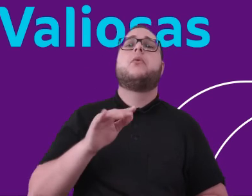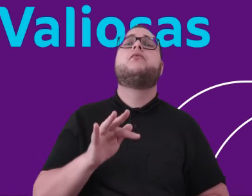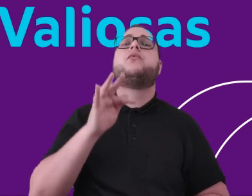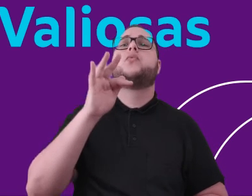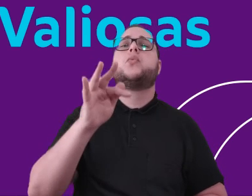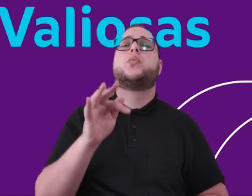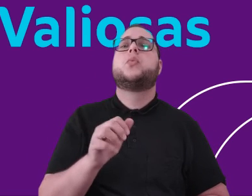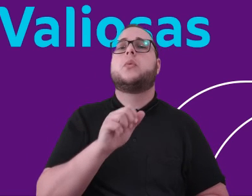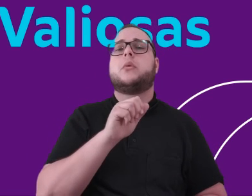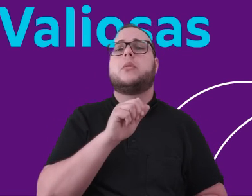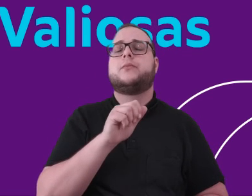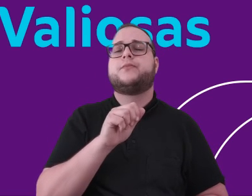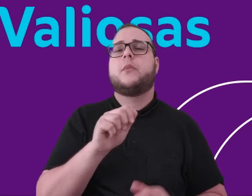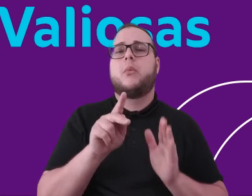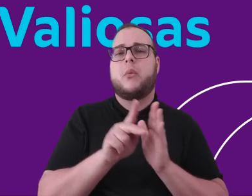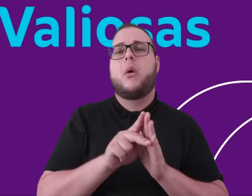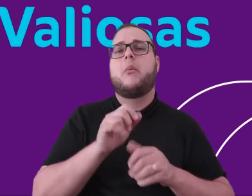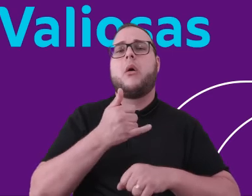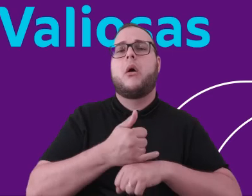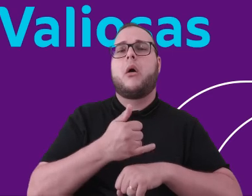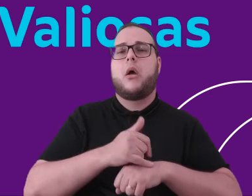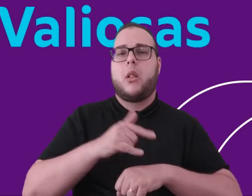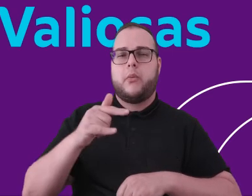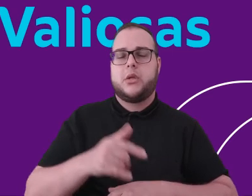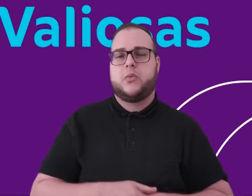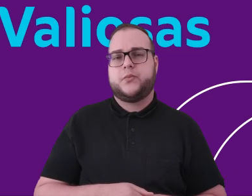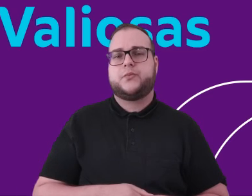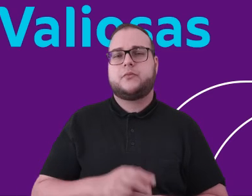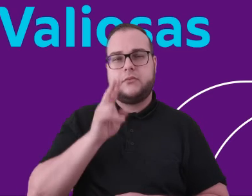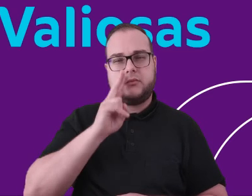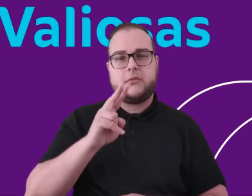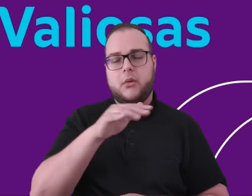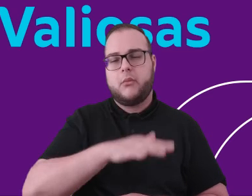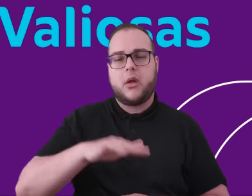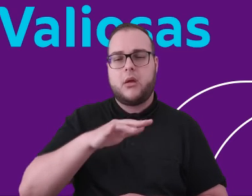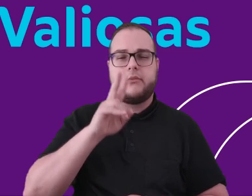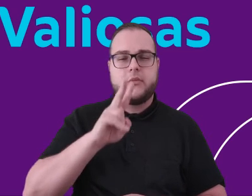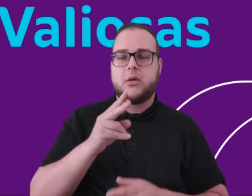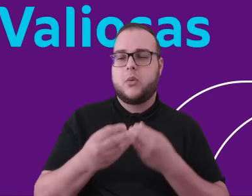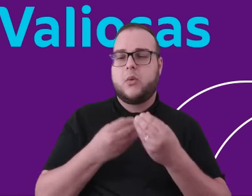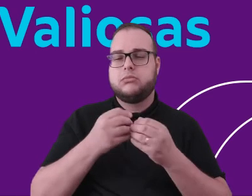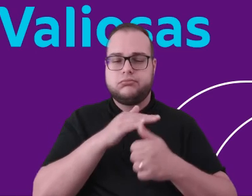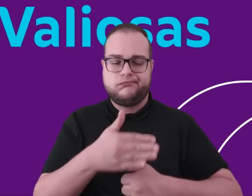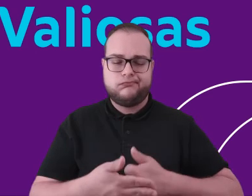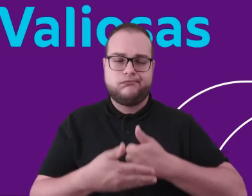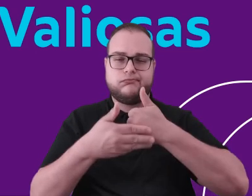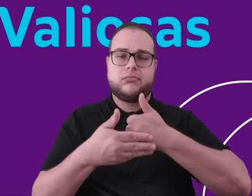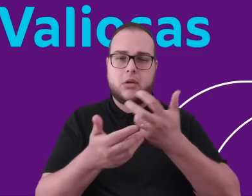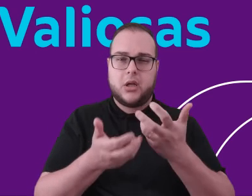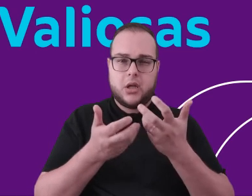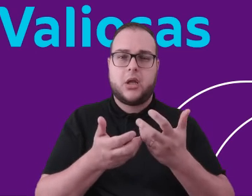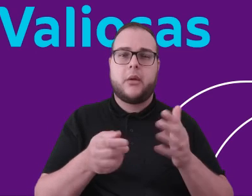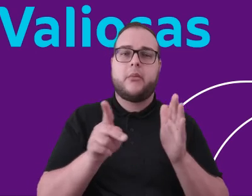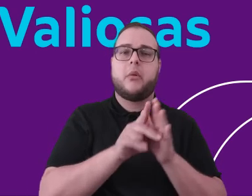saber como a pauta de ESD tem destaque na CBA. O mercado está de olho em soluções mais sustentáveis, especialmente